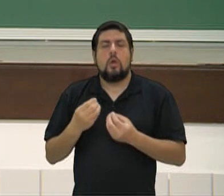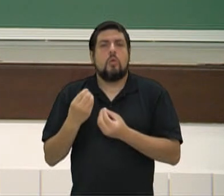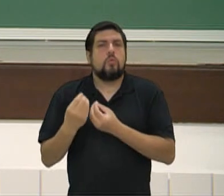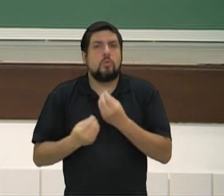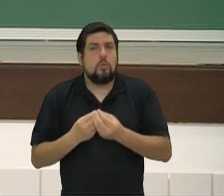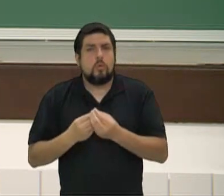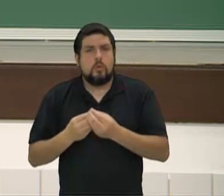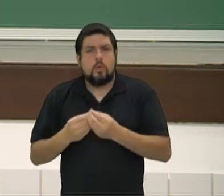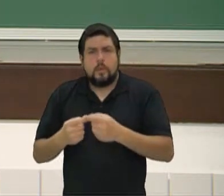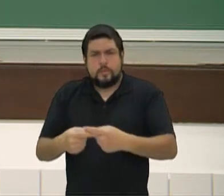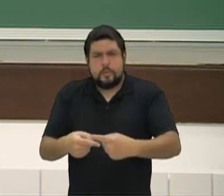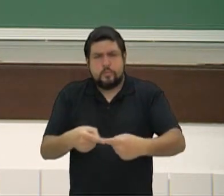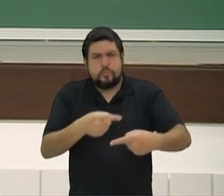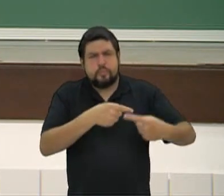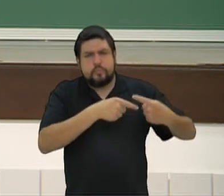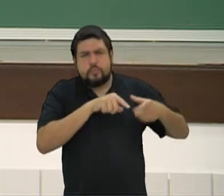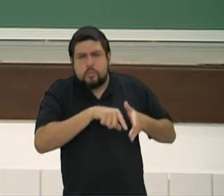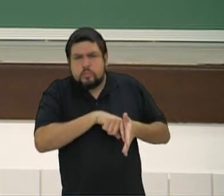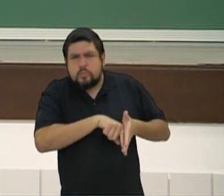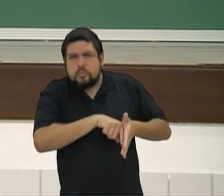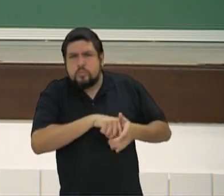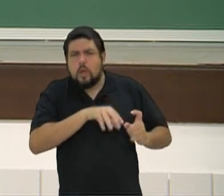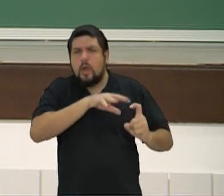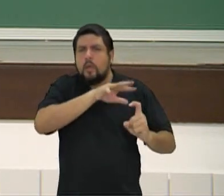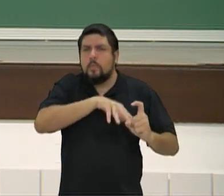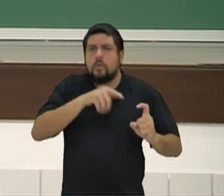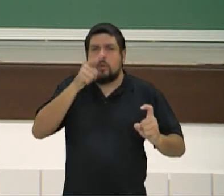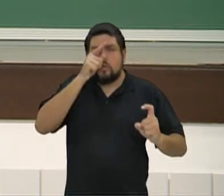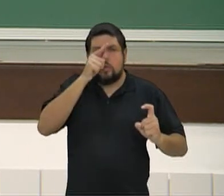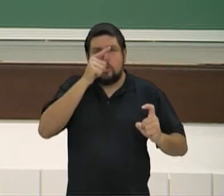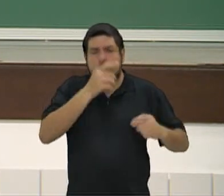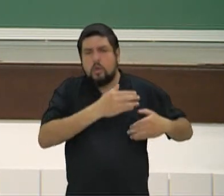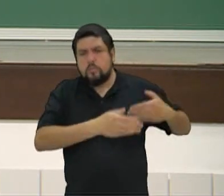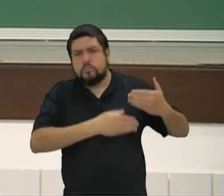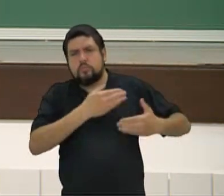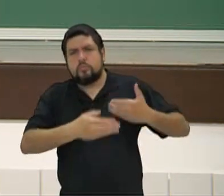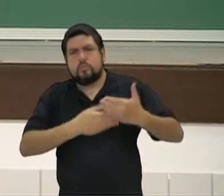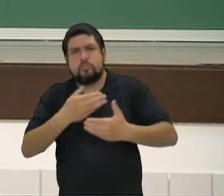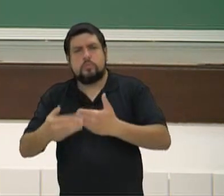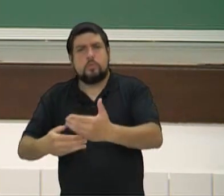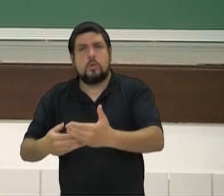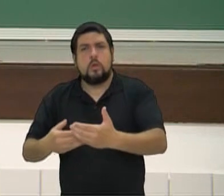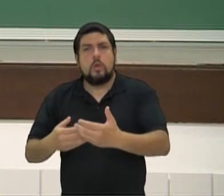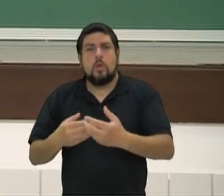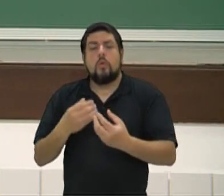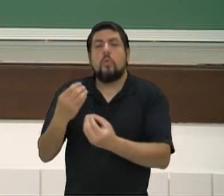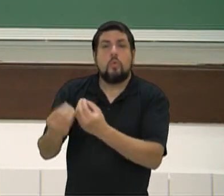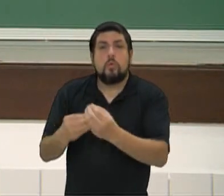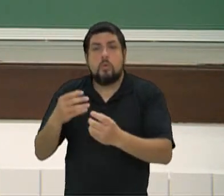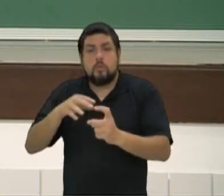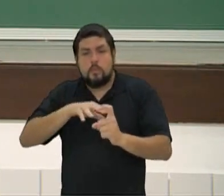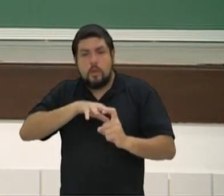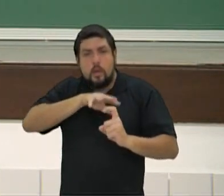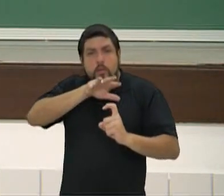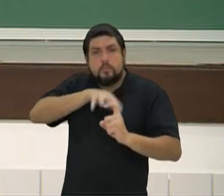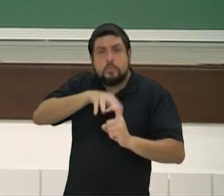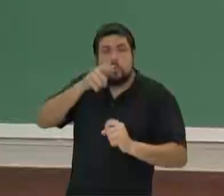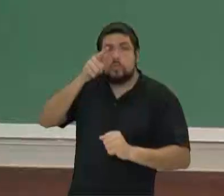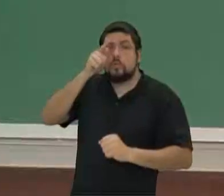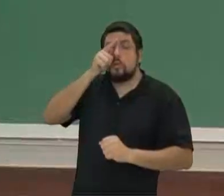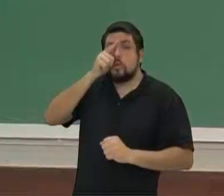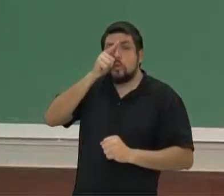mitologia grega, e aí que eu venho trazer nessa aula, qual que a relação e como que a mitologia grega pode ter